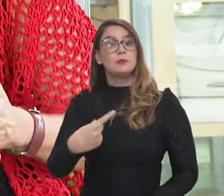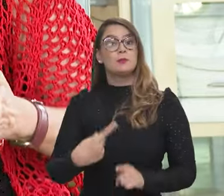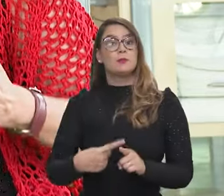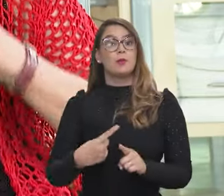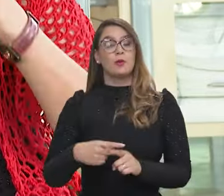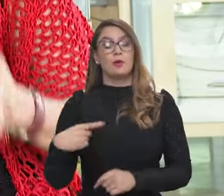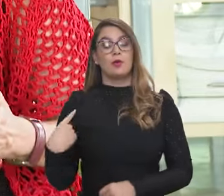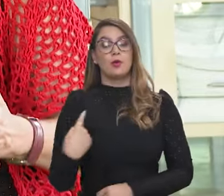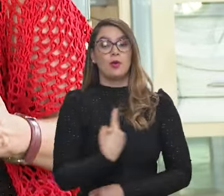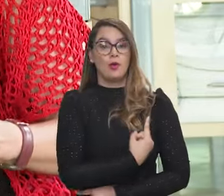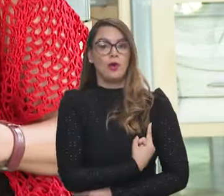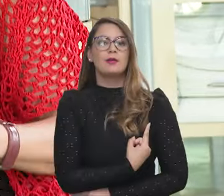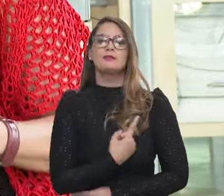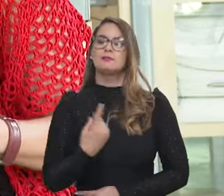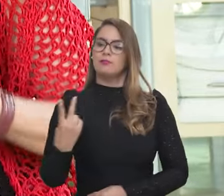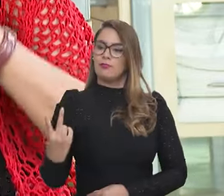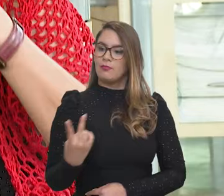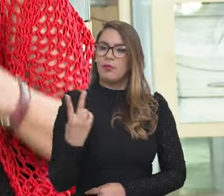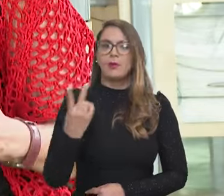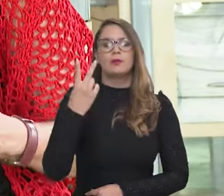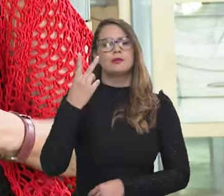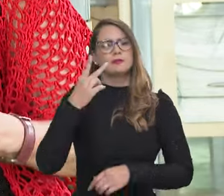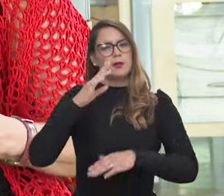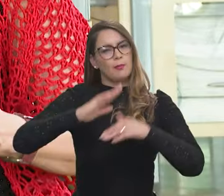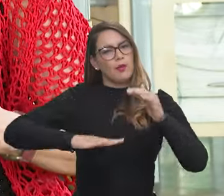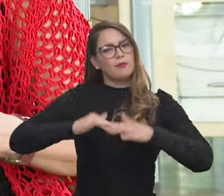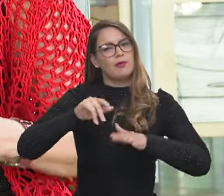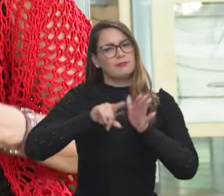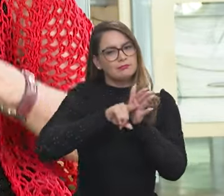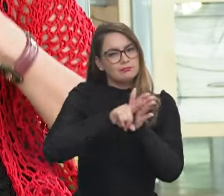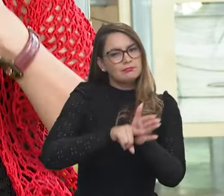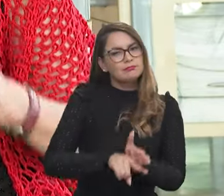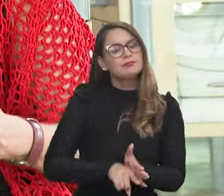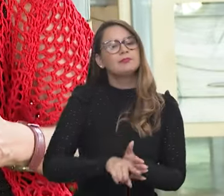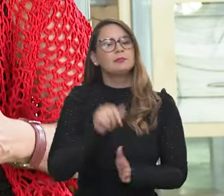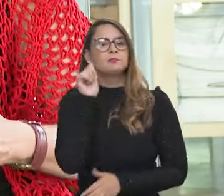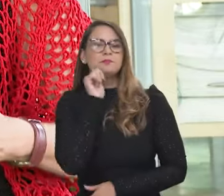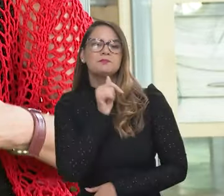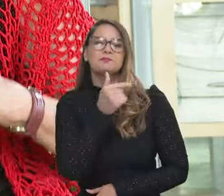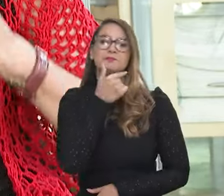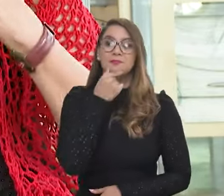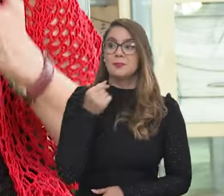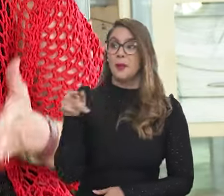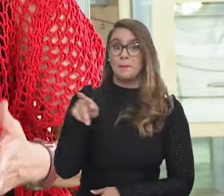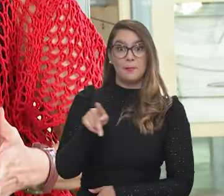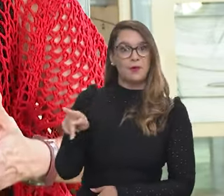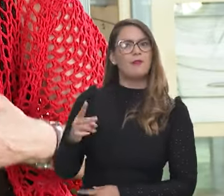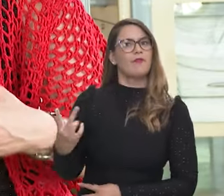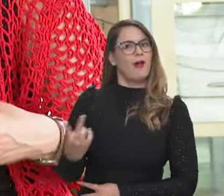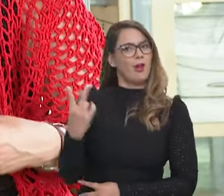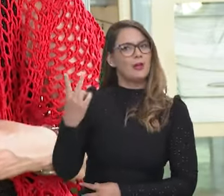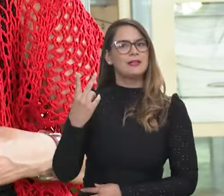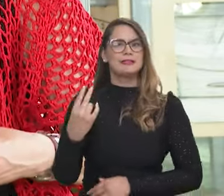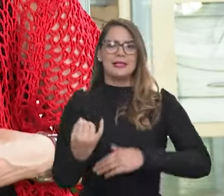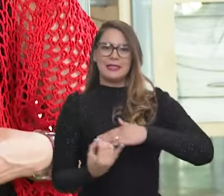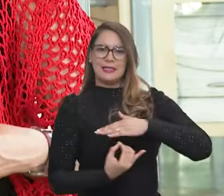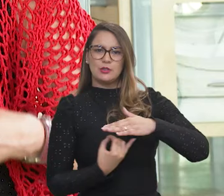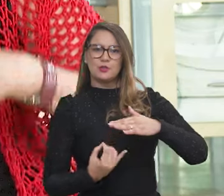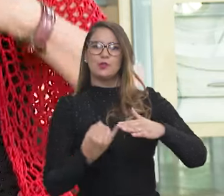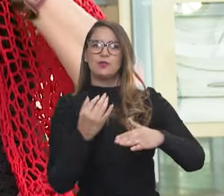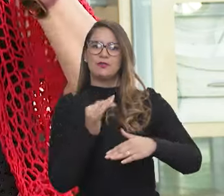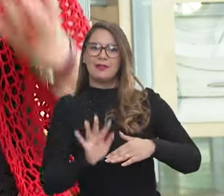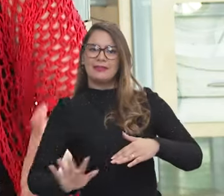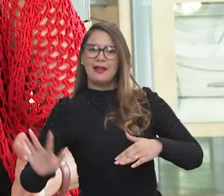Voltou porque nós valorizamos nossos pesquisadores, nossas pesquisadoras, nossos professores, tanto dos